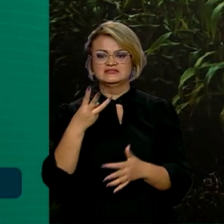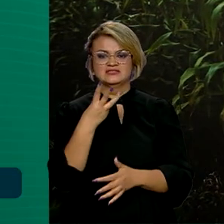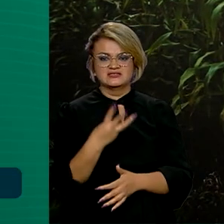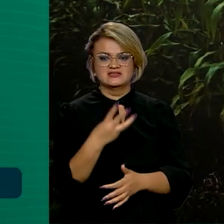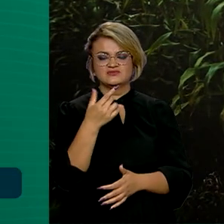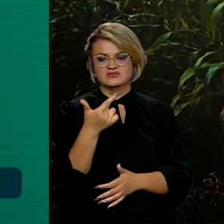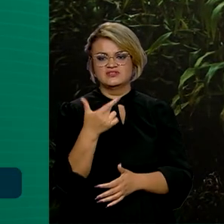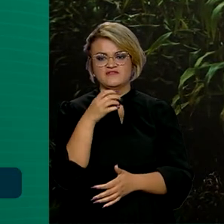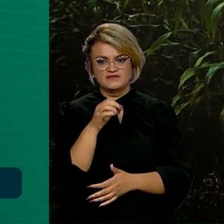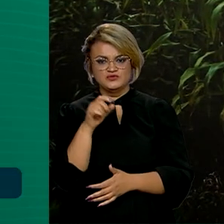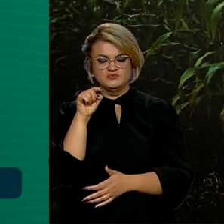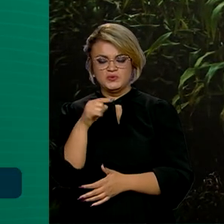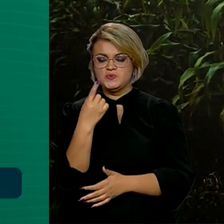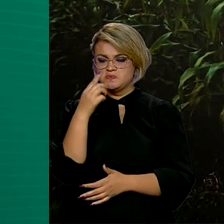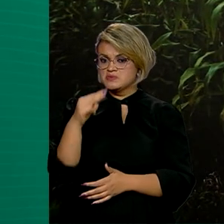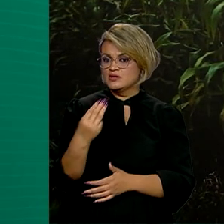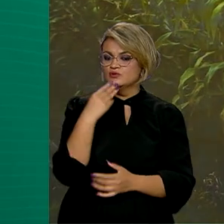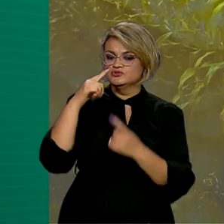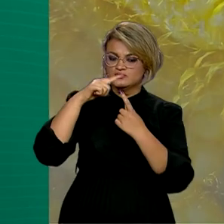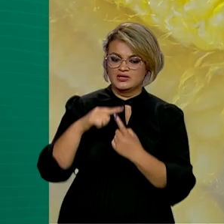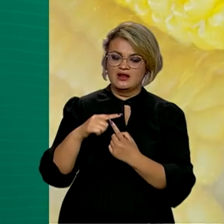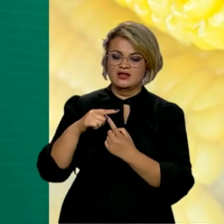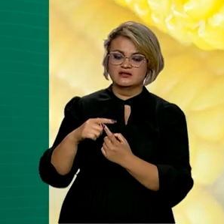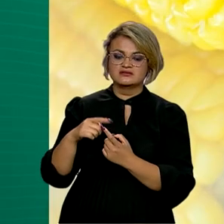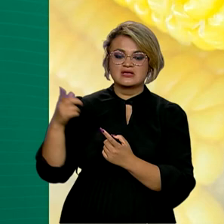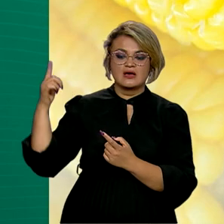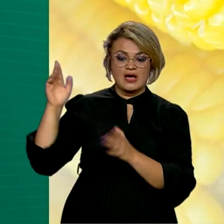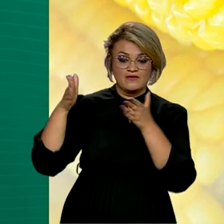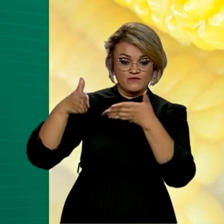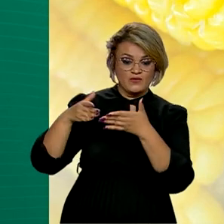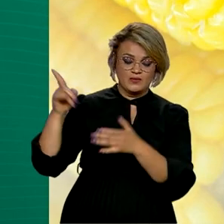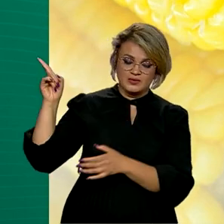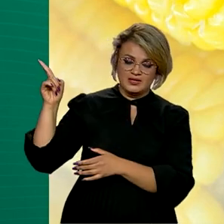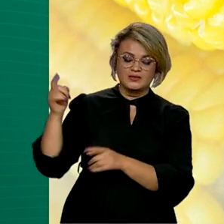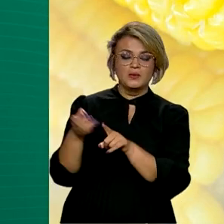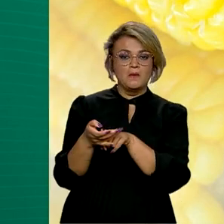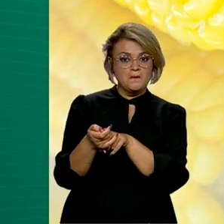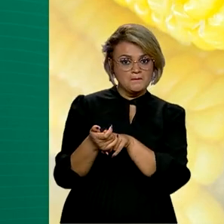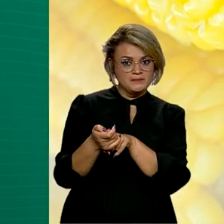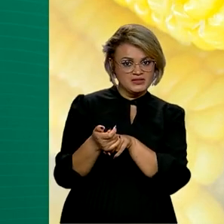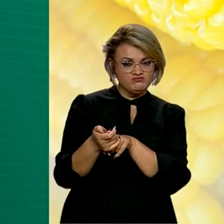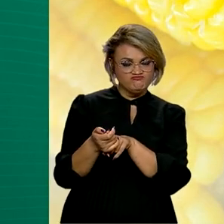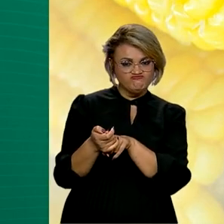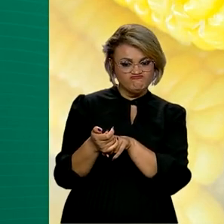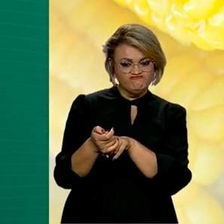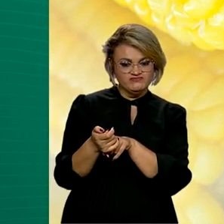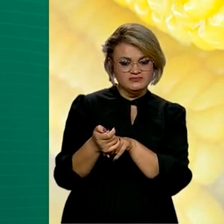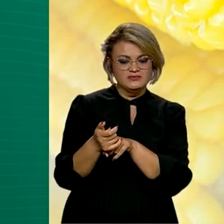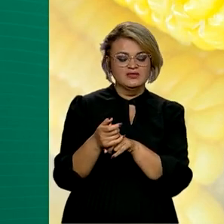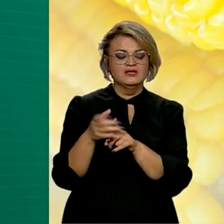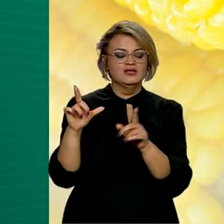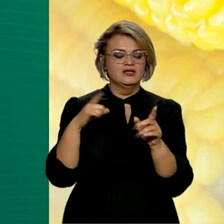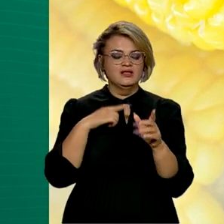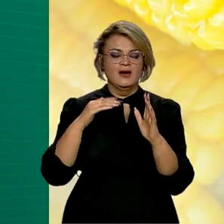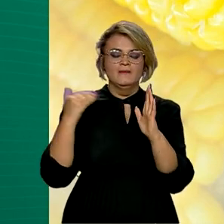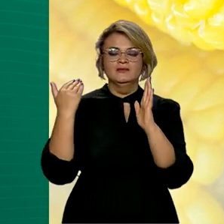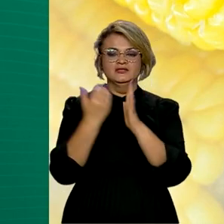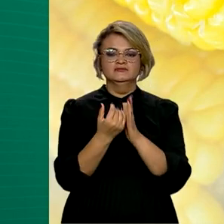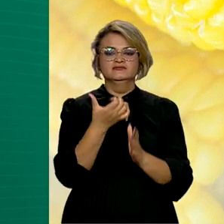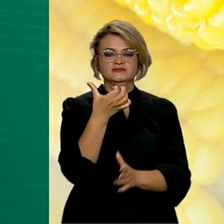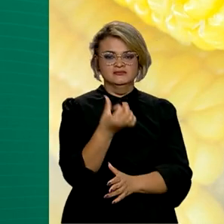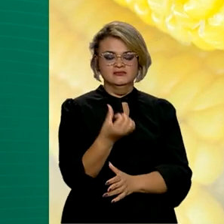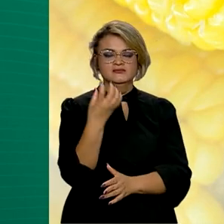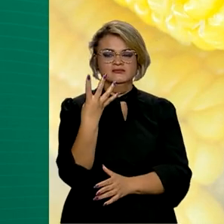,1 milhões de toneladas, o destaque vai para o milho segunda safra, que ultrapassa 64